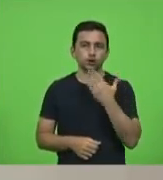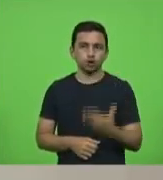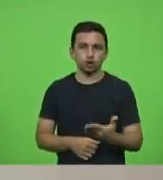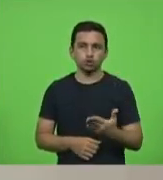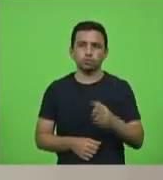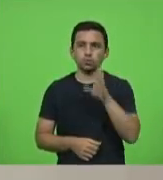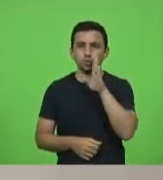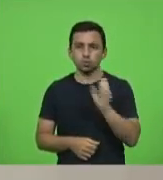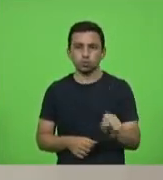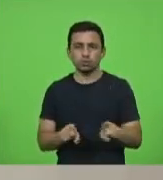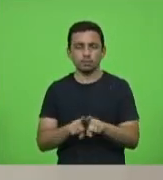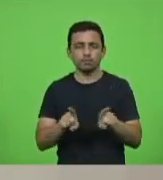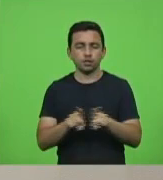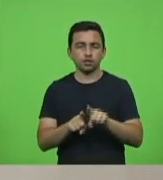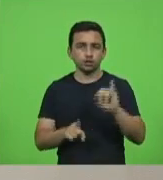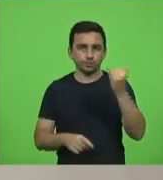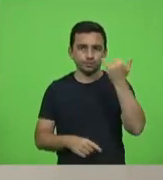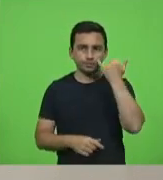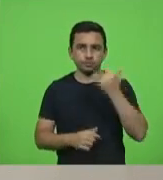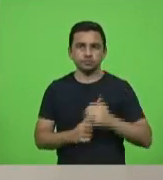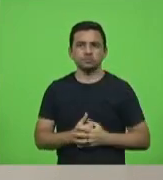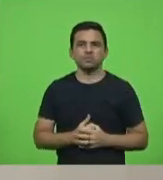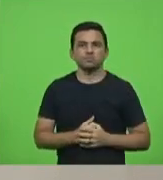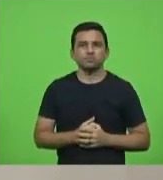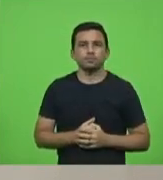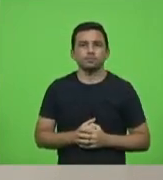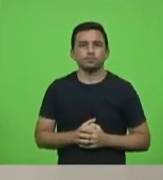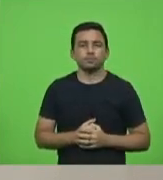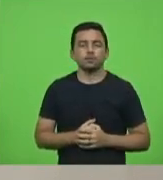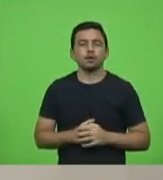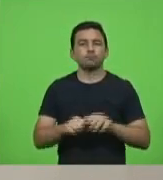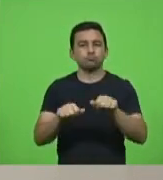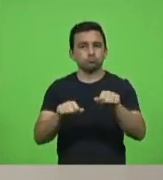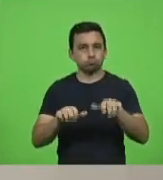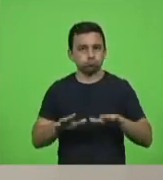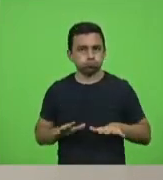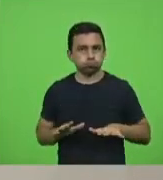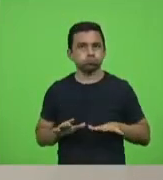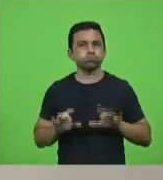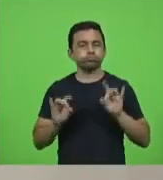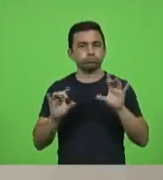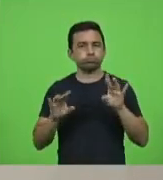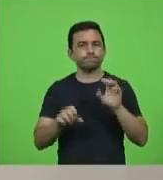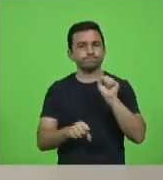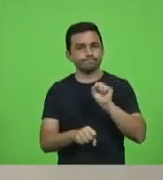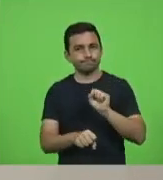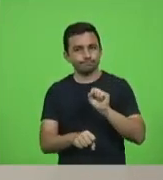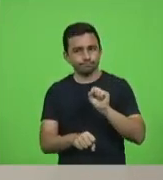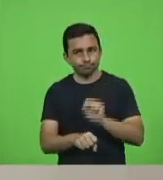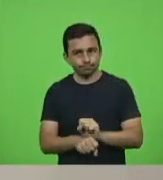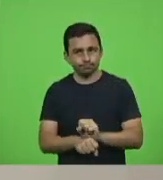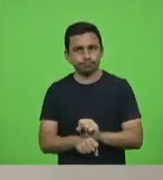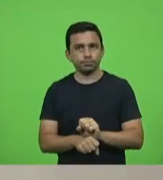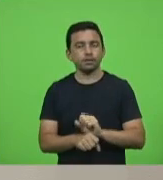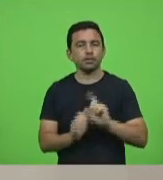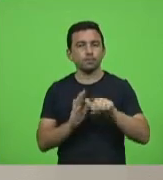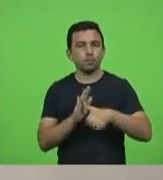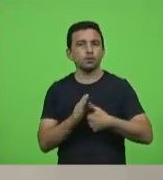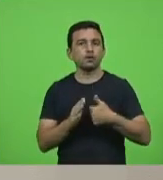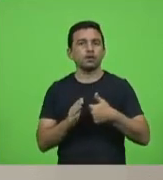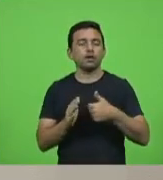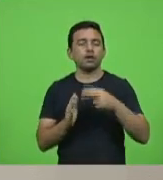Bruno Souza e Gessé Lopes a sessão ordinária será aberta e suspensa após a leitura da ata